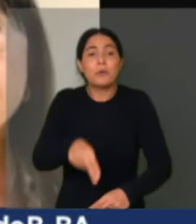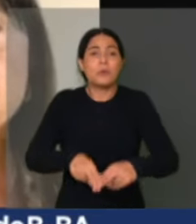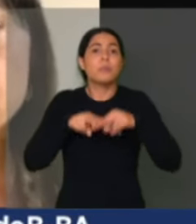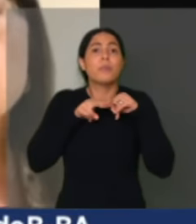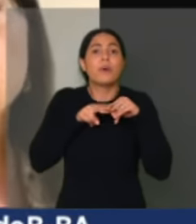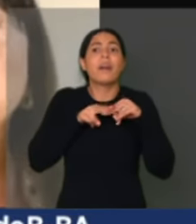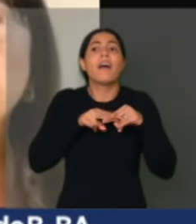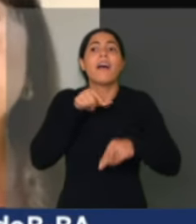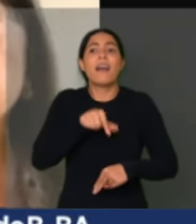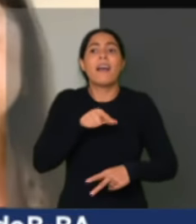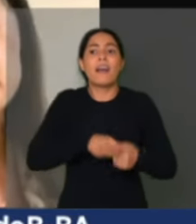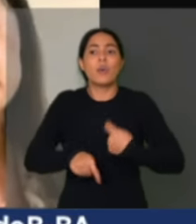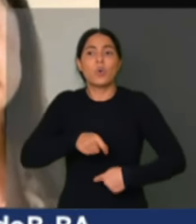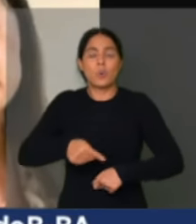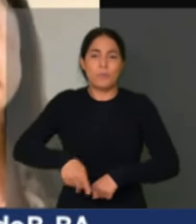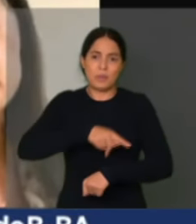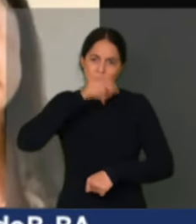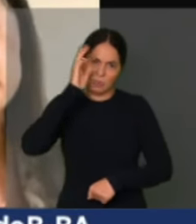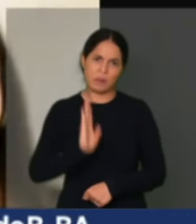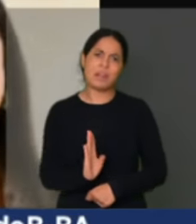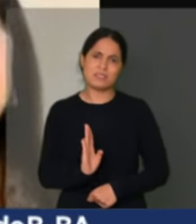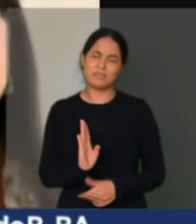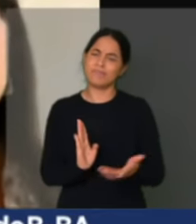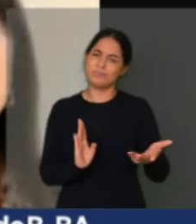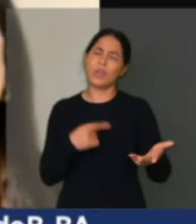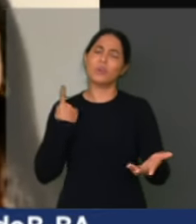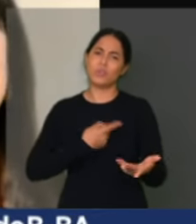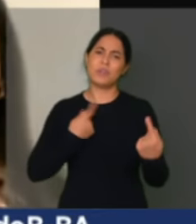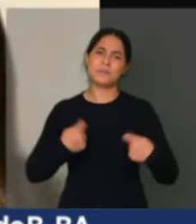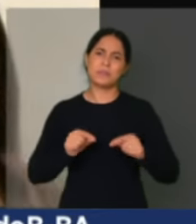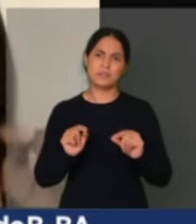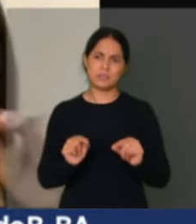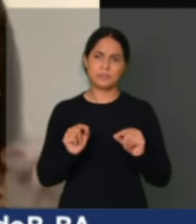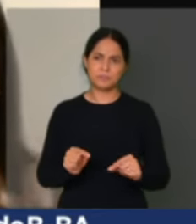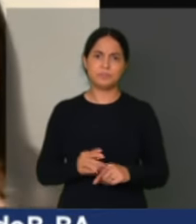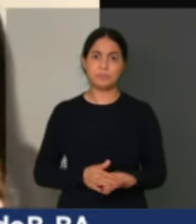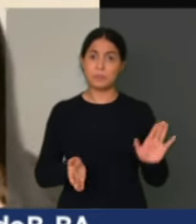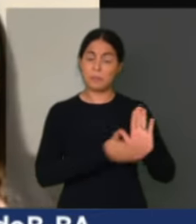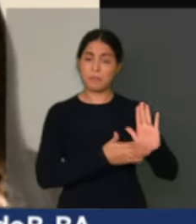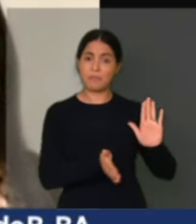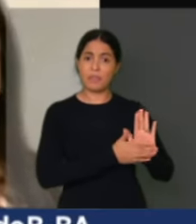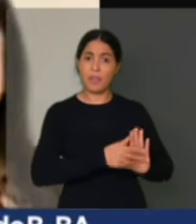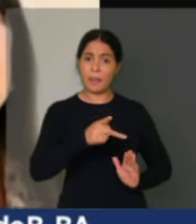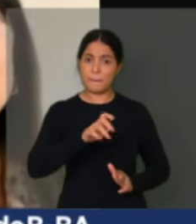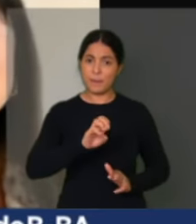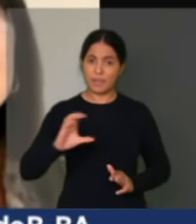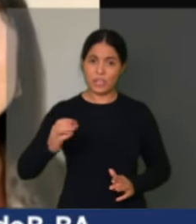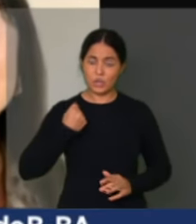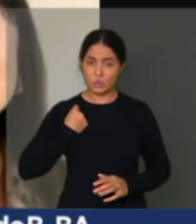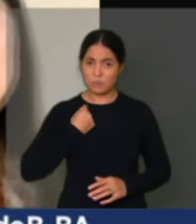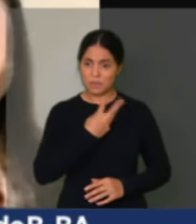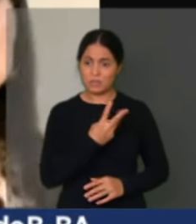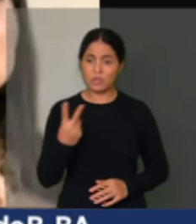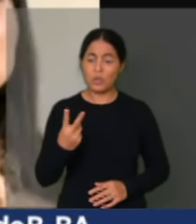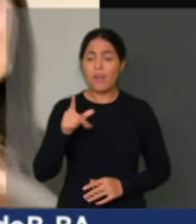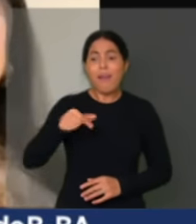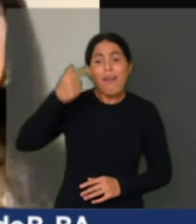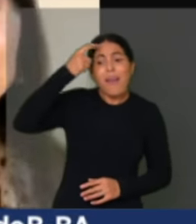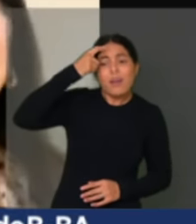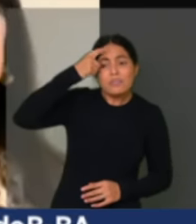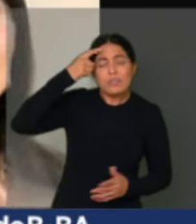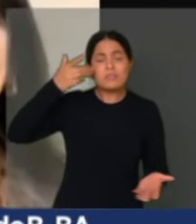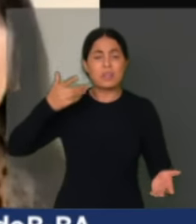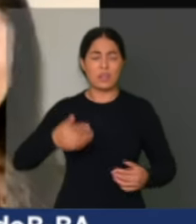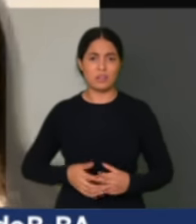nosso país. Portanto, é necessário entender que a PEC 32 é fruto desse tipo de raciocínio, ou seja,